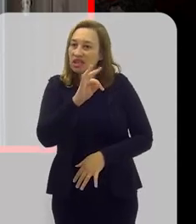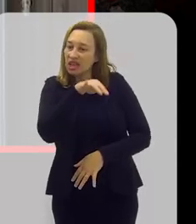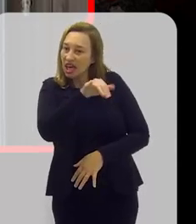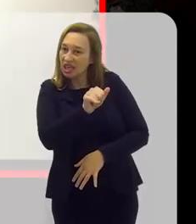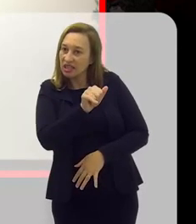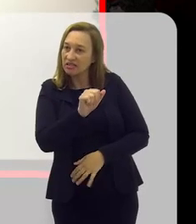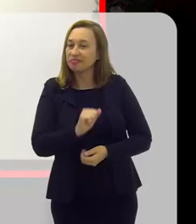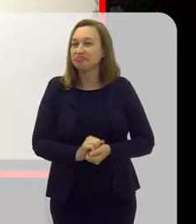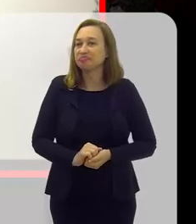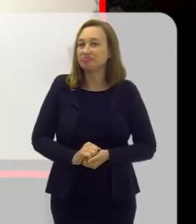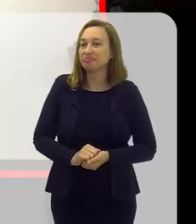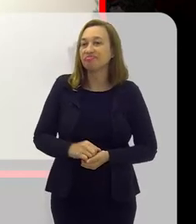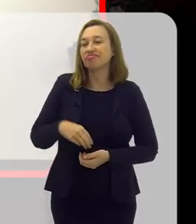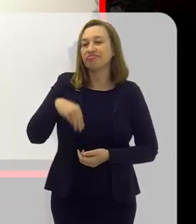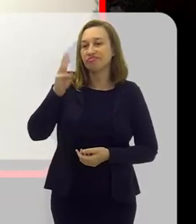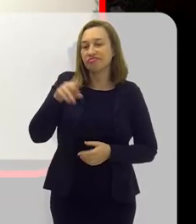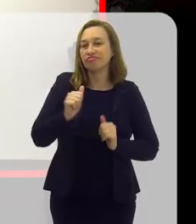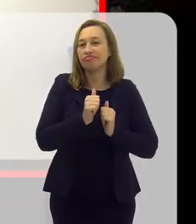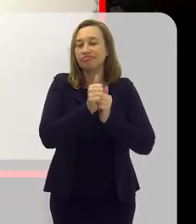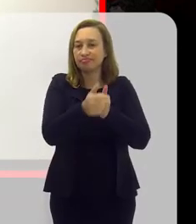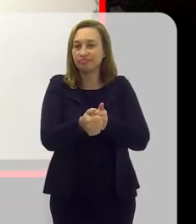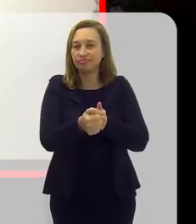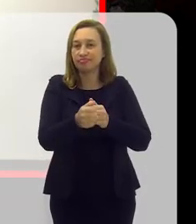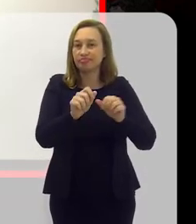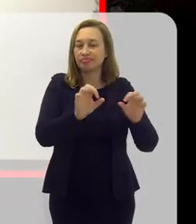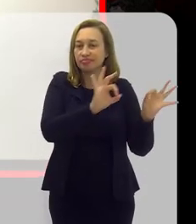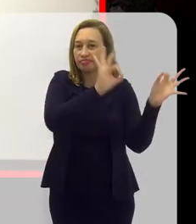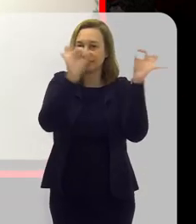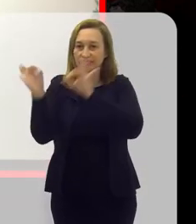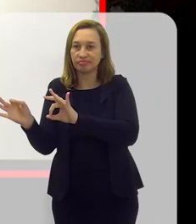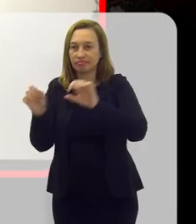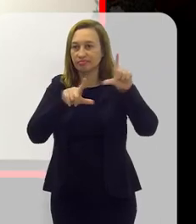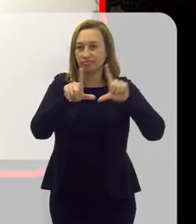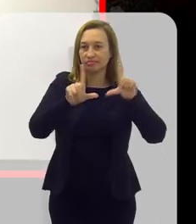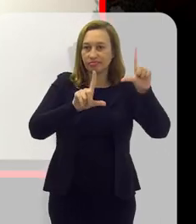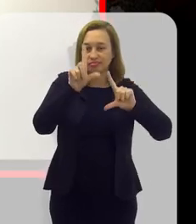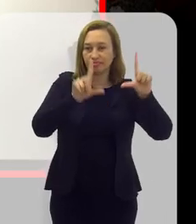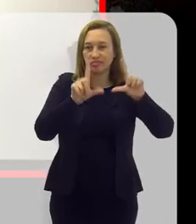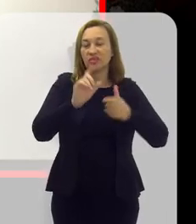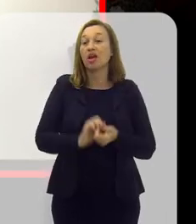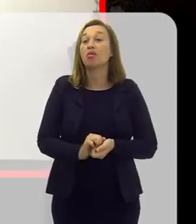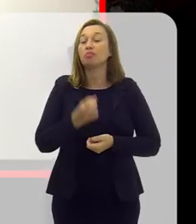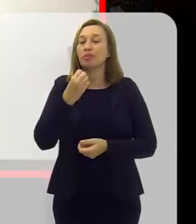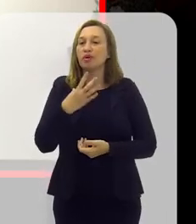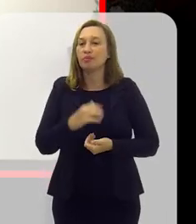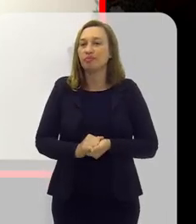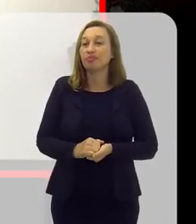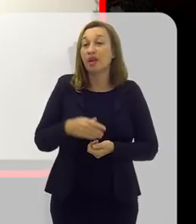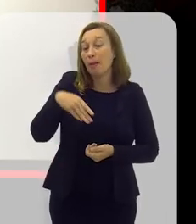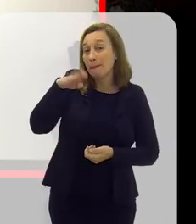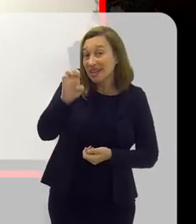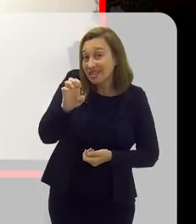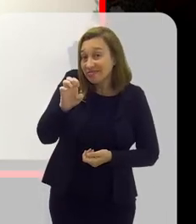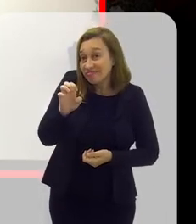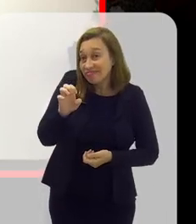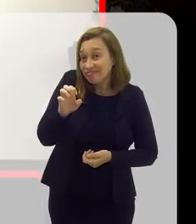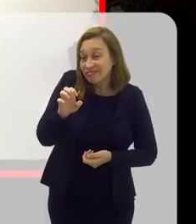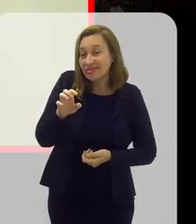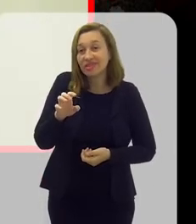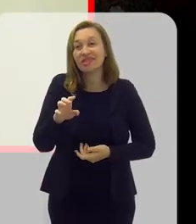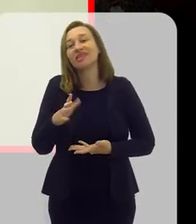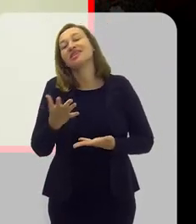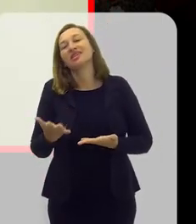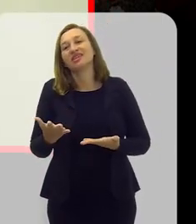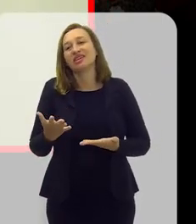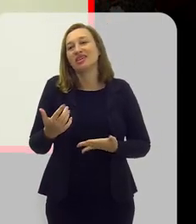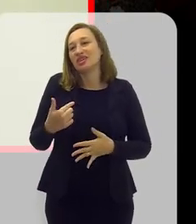você, Tânia. Qual o seu recado para quem assistiu e acompanhou a gente ao longo do programa? Bom, meu recado, então, vai para as mães, né?